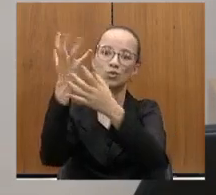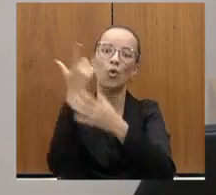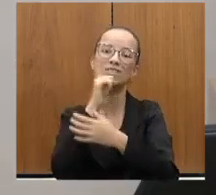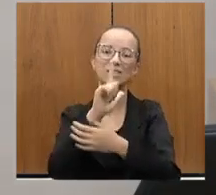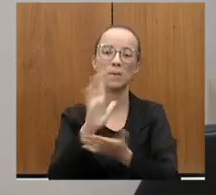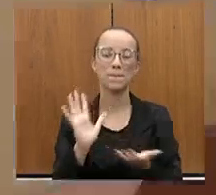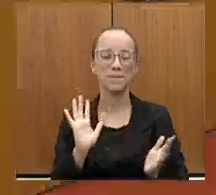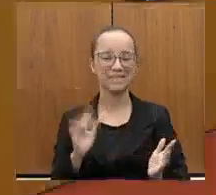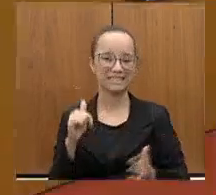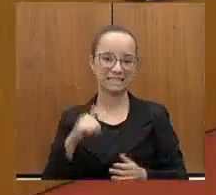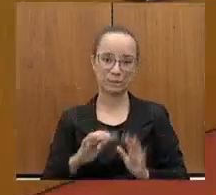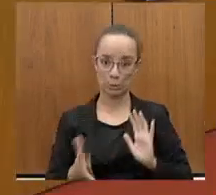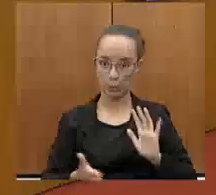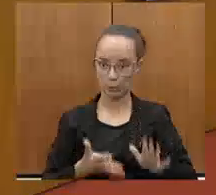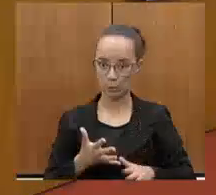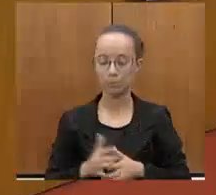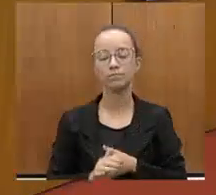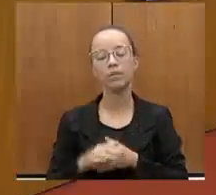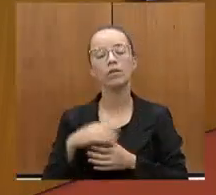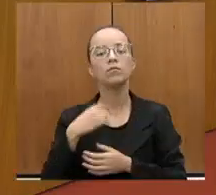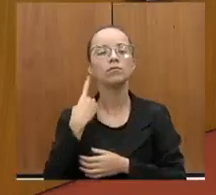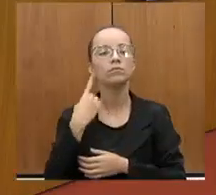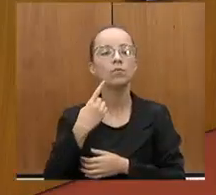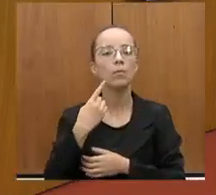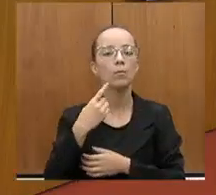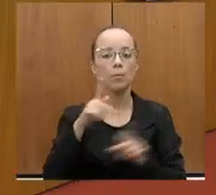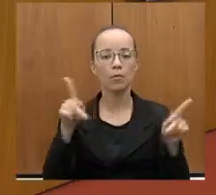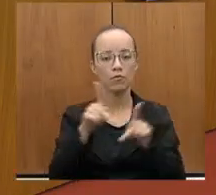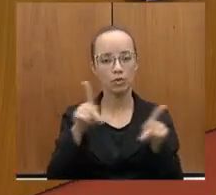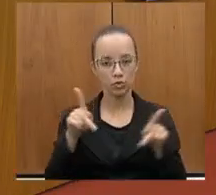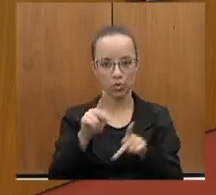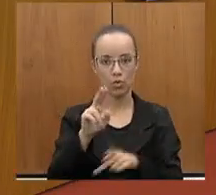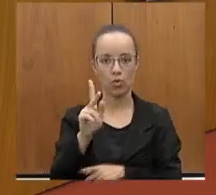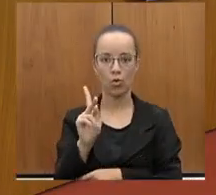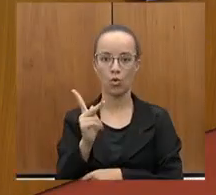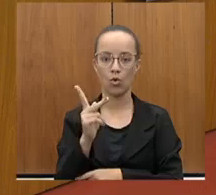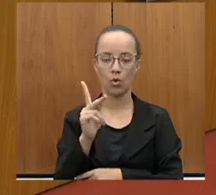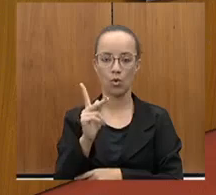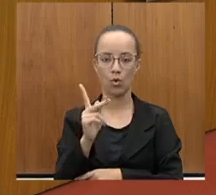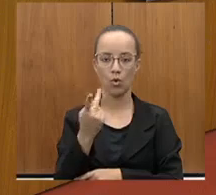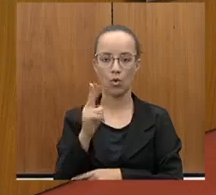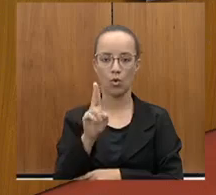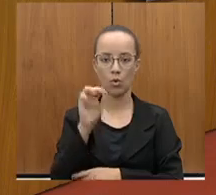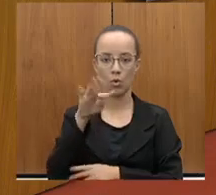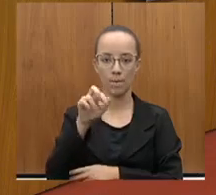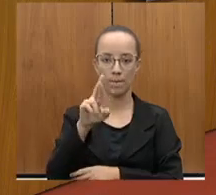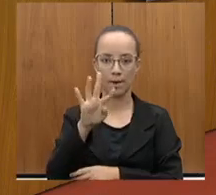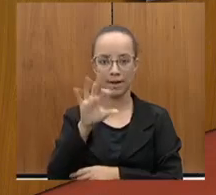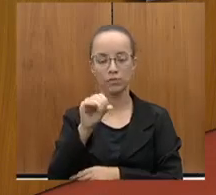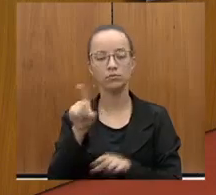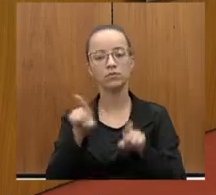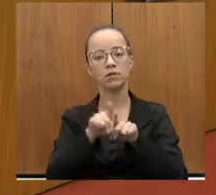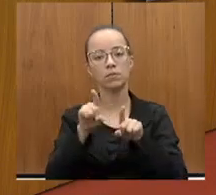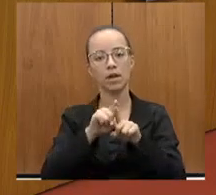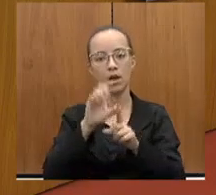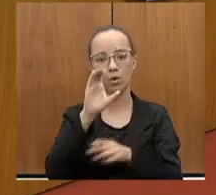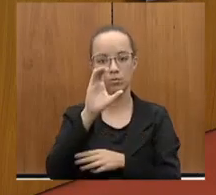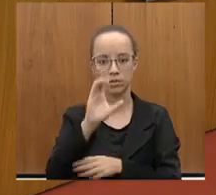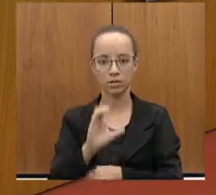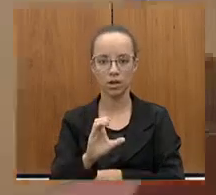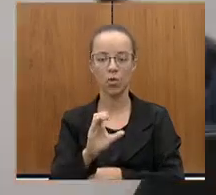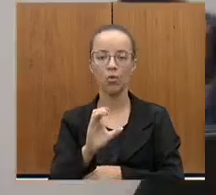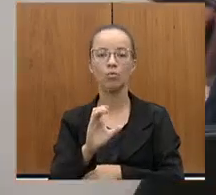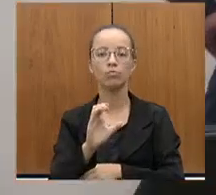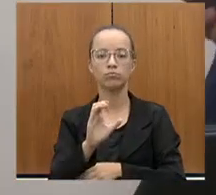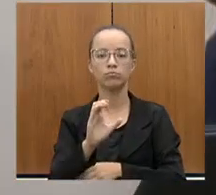professor Humberto, junto com o nosso relator da Comissão de Ferrovias e junto